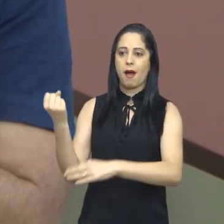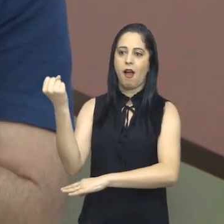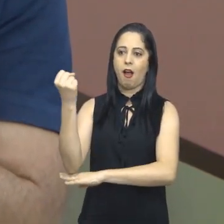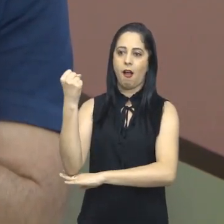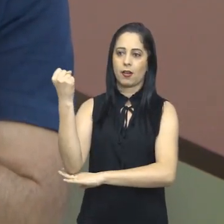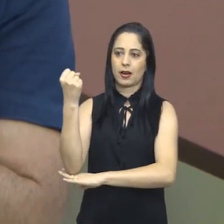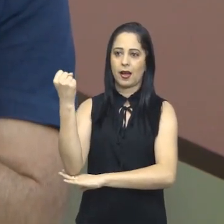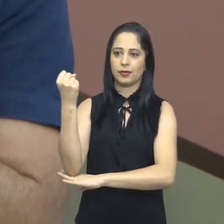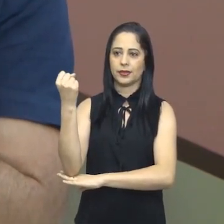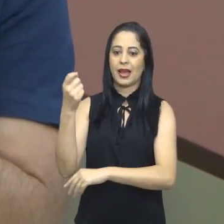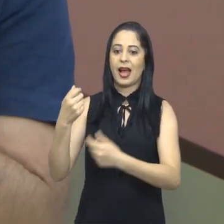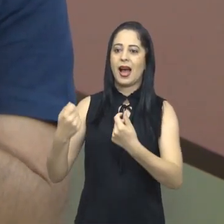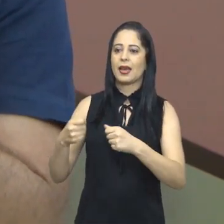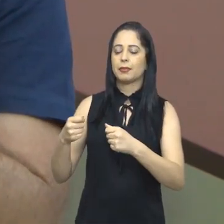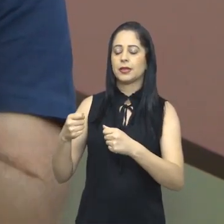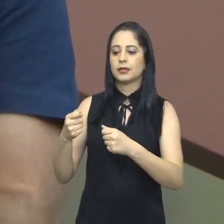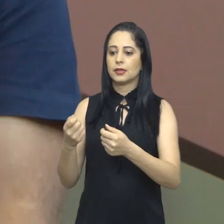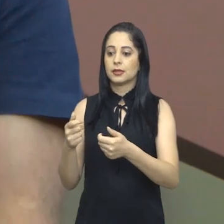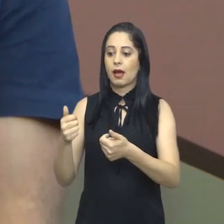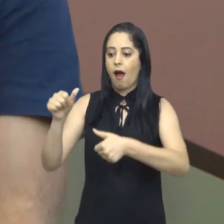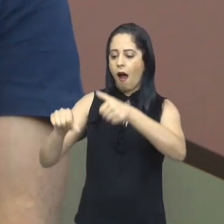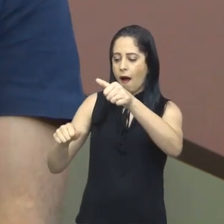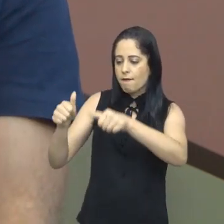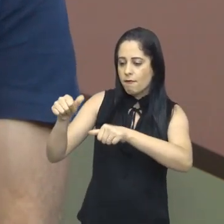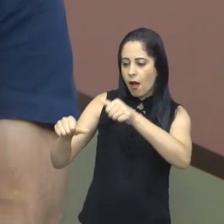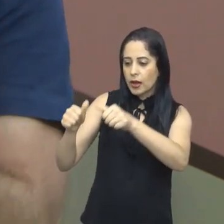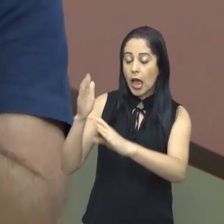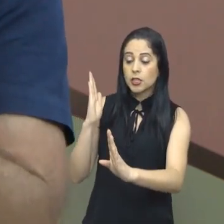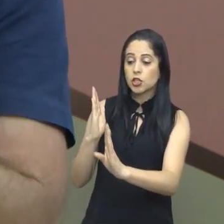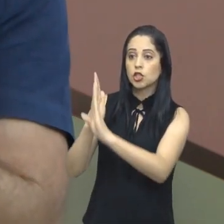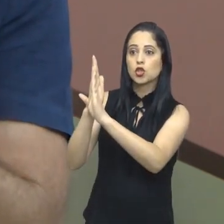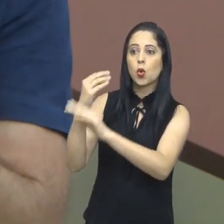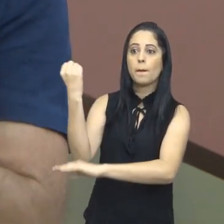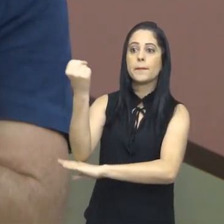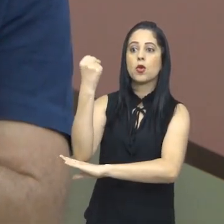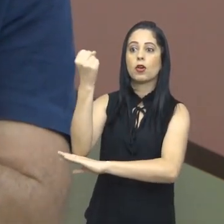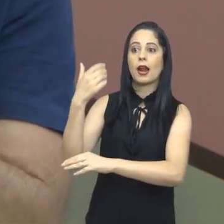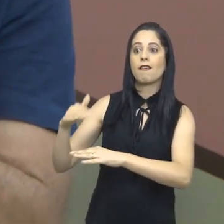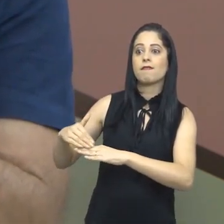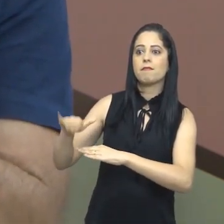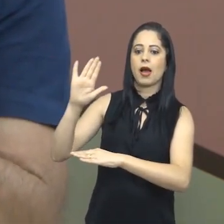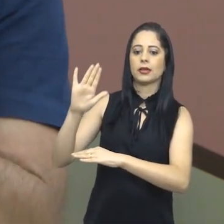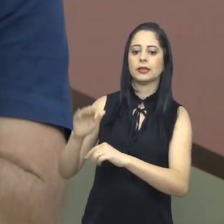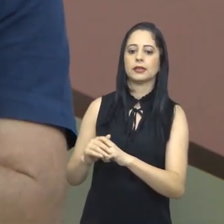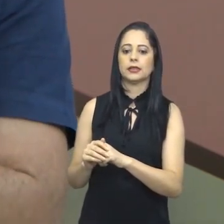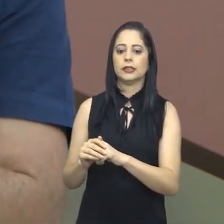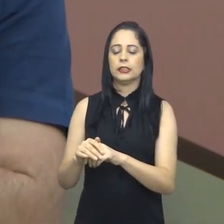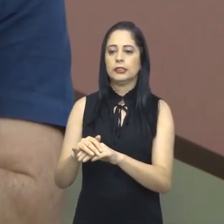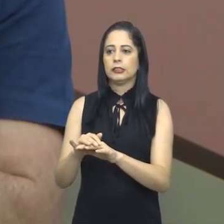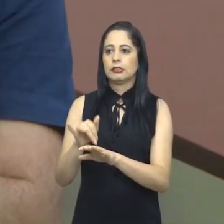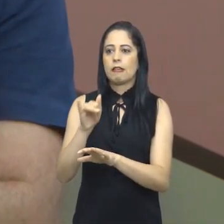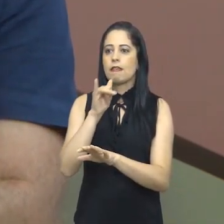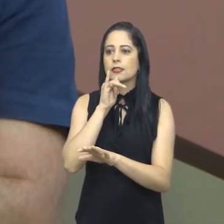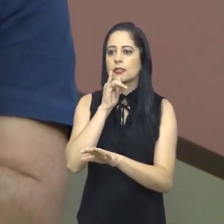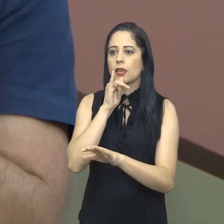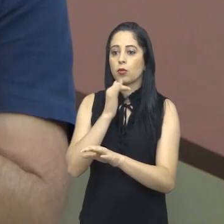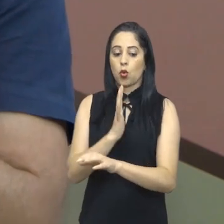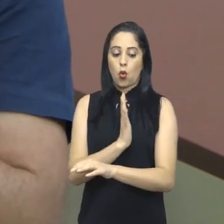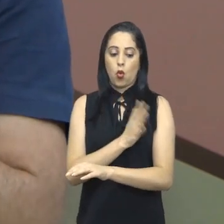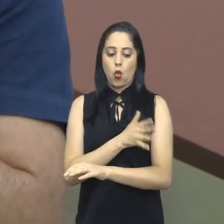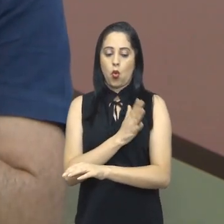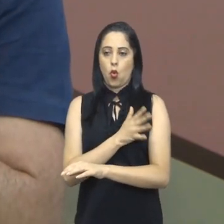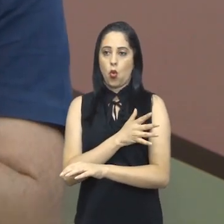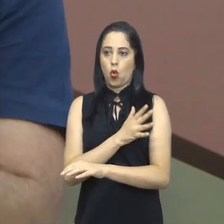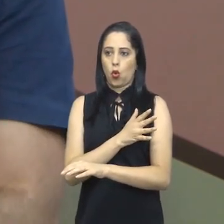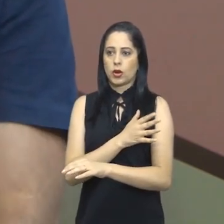morbidades e, a depender de qual delas que é a mais importante, a gente deve procurar especialistas e subespecialistas. Então, com